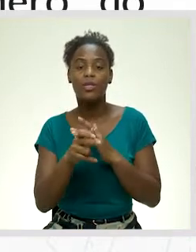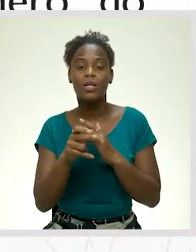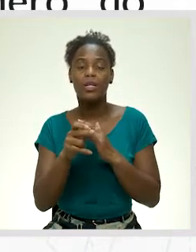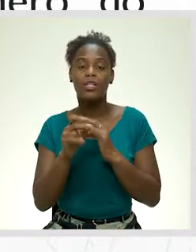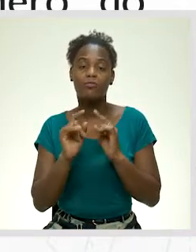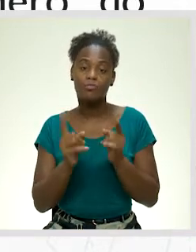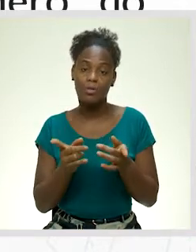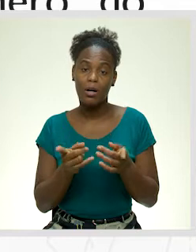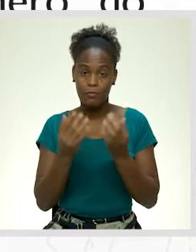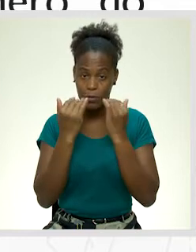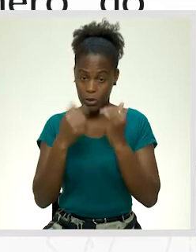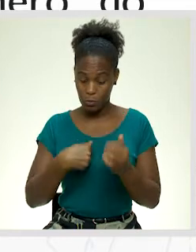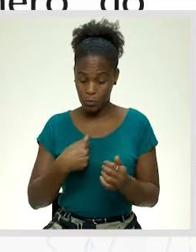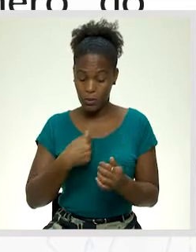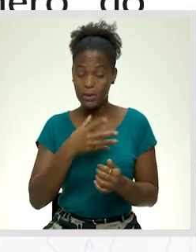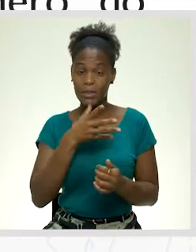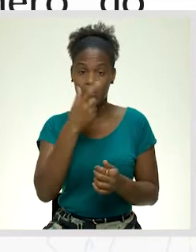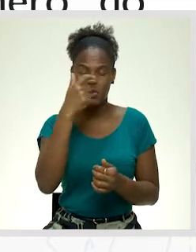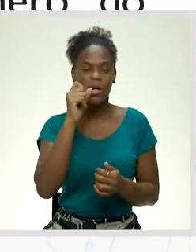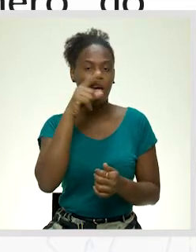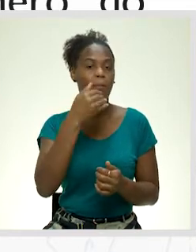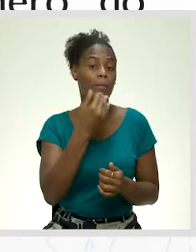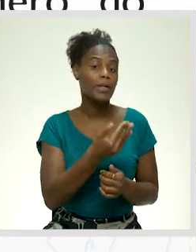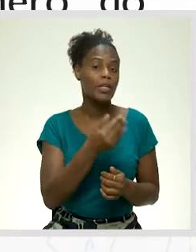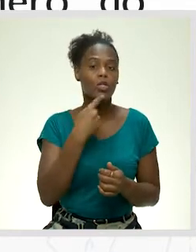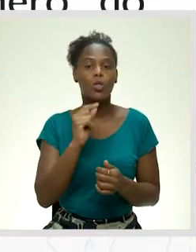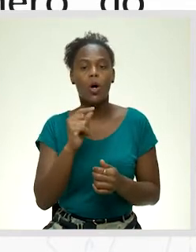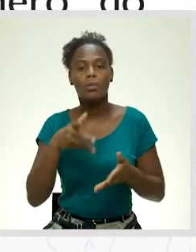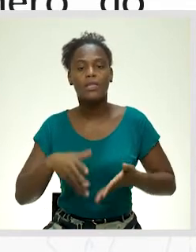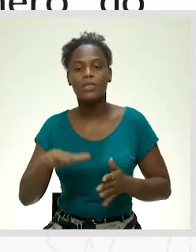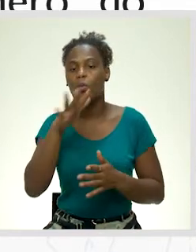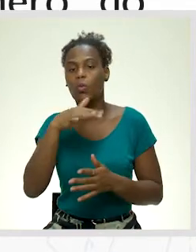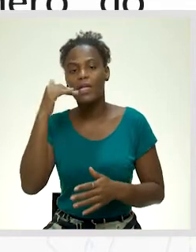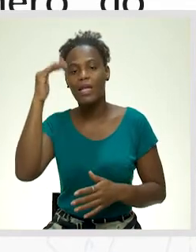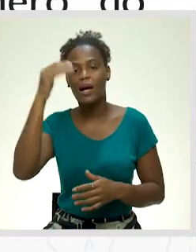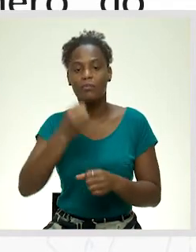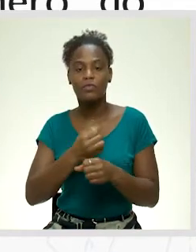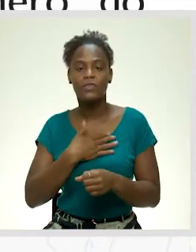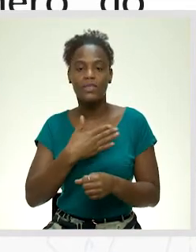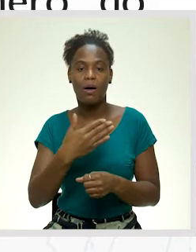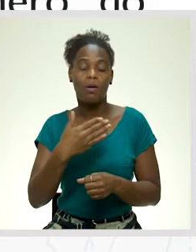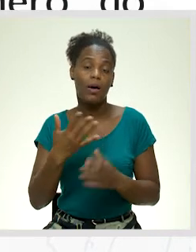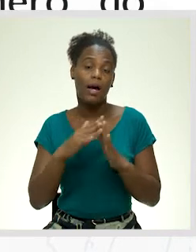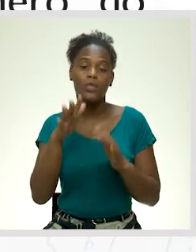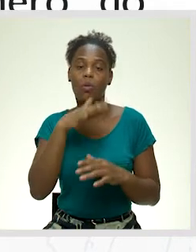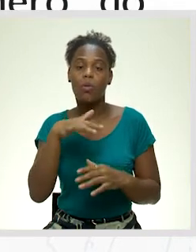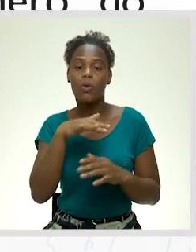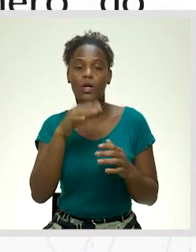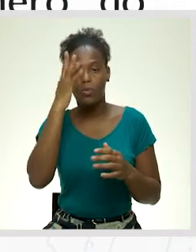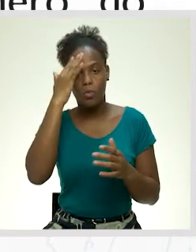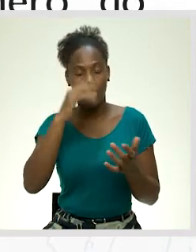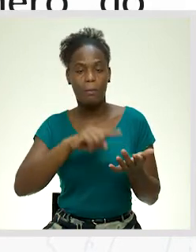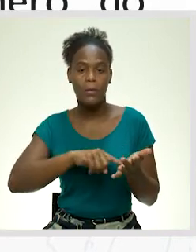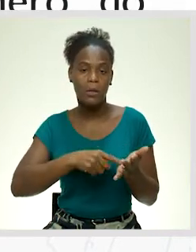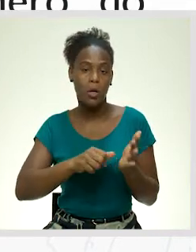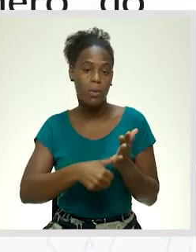de dados pessoais que identificam o requerente, nome, naturalidade, idade, profissão, morada, número de BI ou